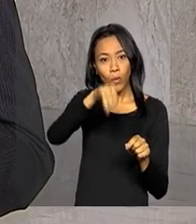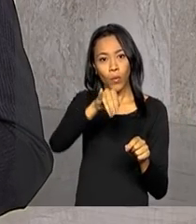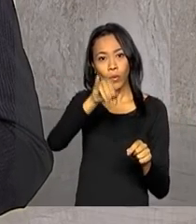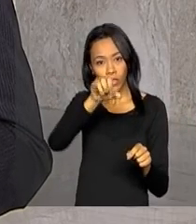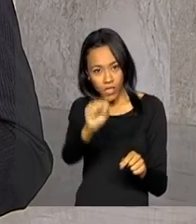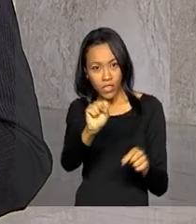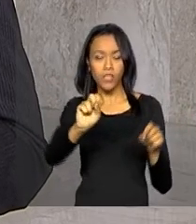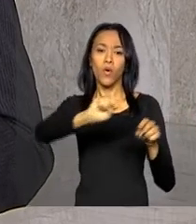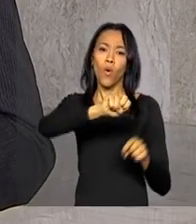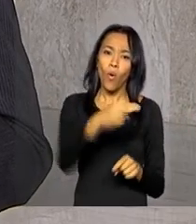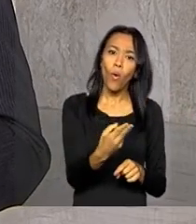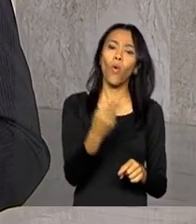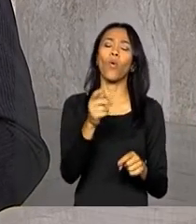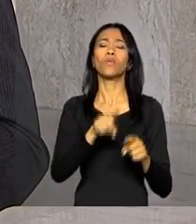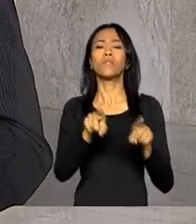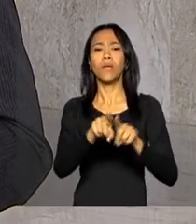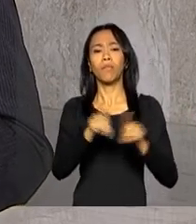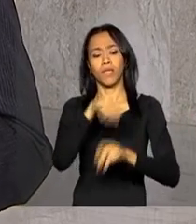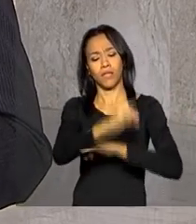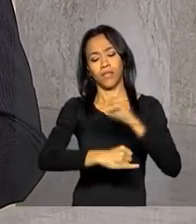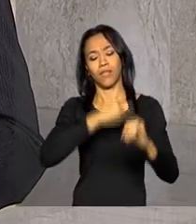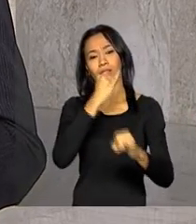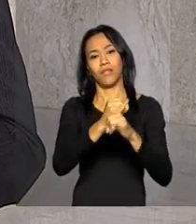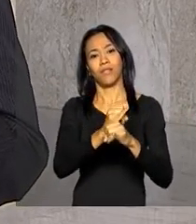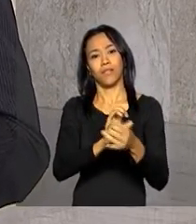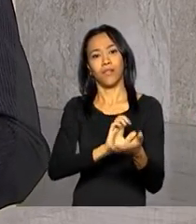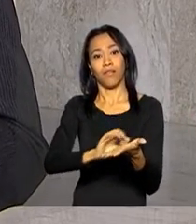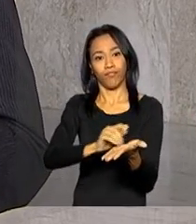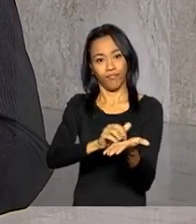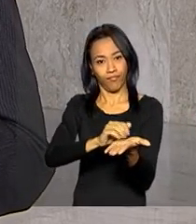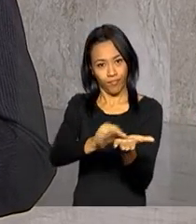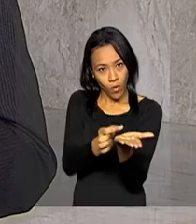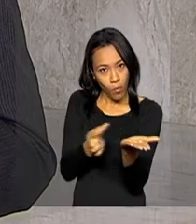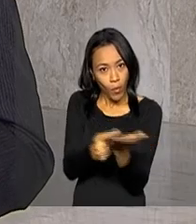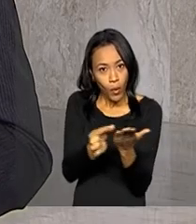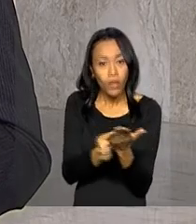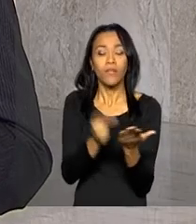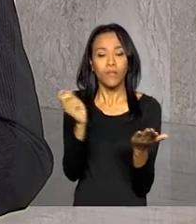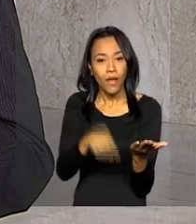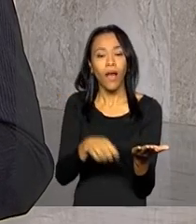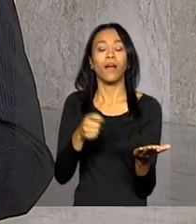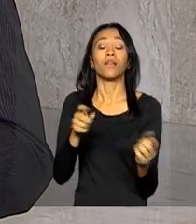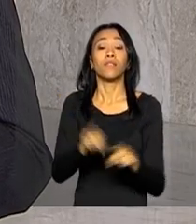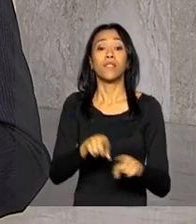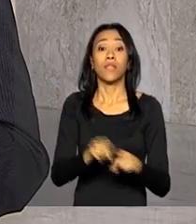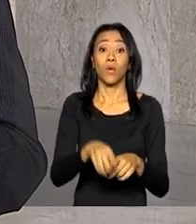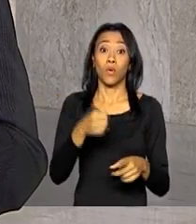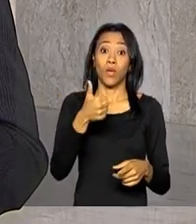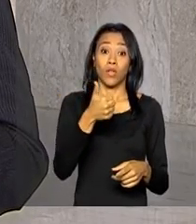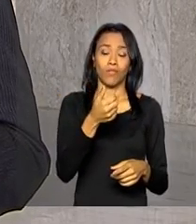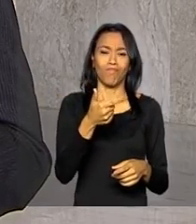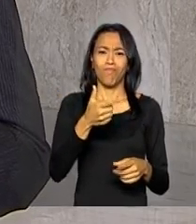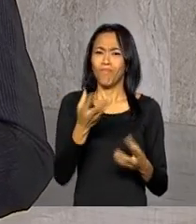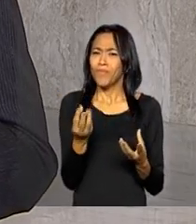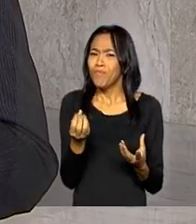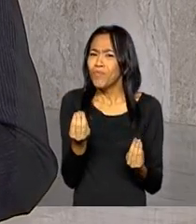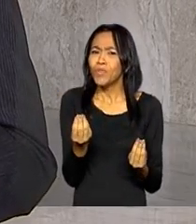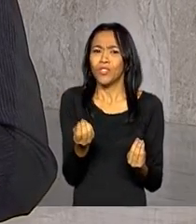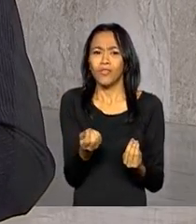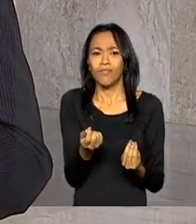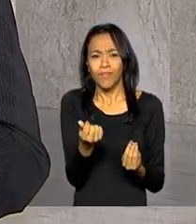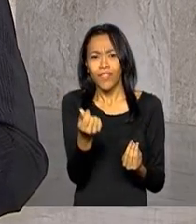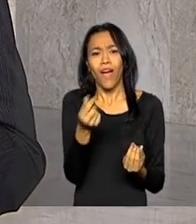do programa Bolsa Família para celulares. No total, são cerca de 2 bilhões e 300 milhões de reais que vão